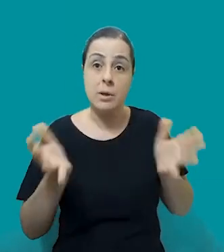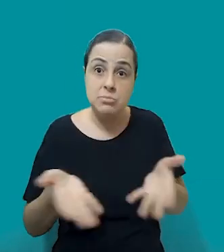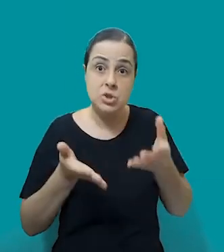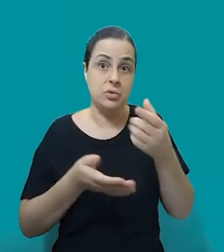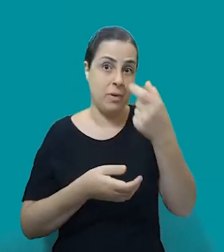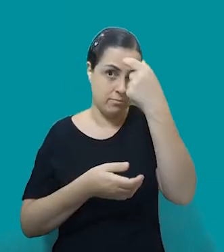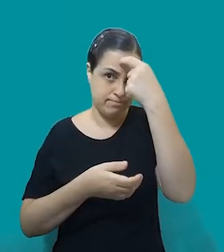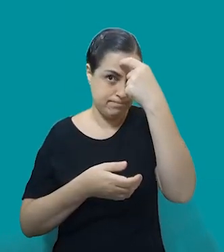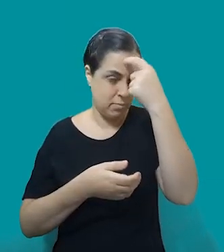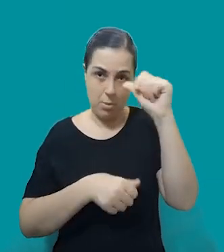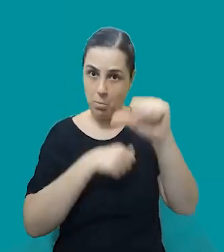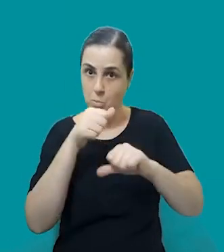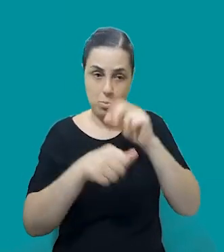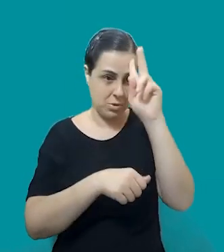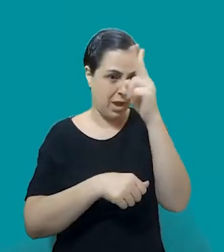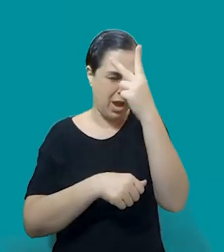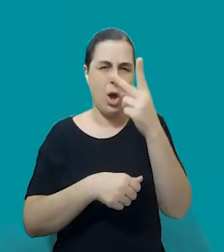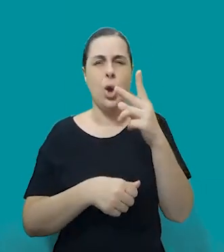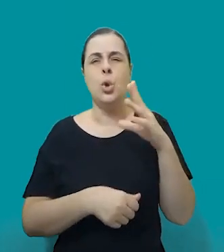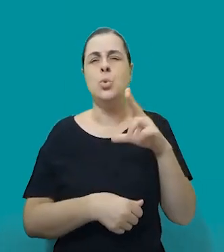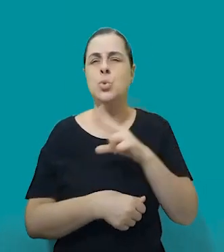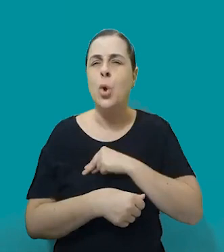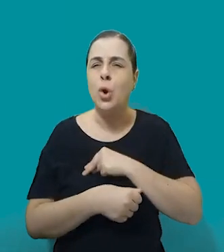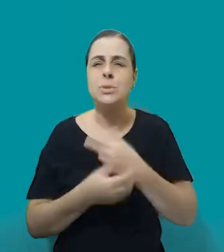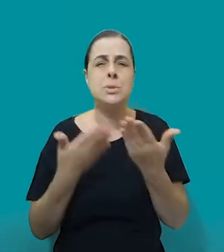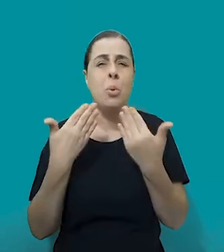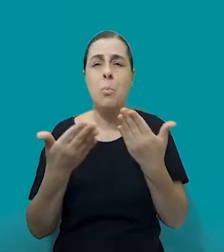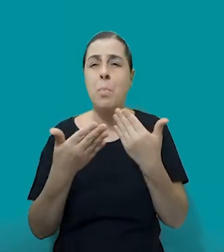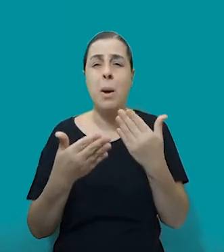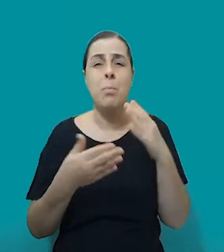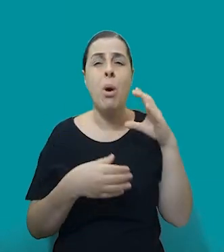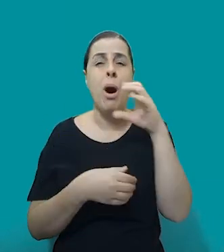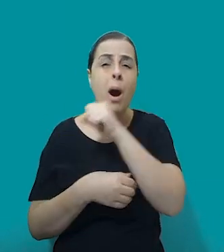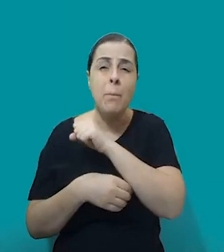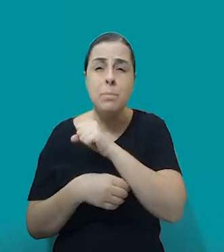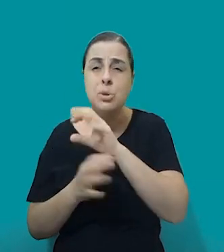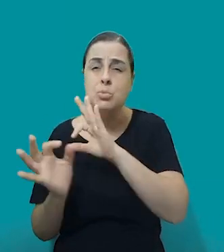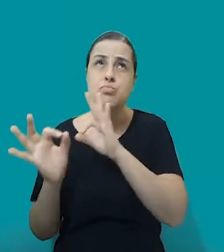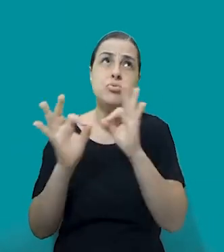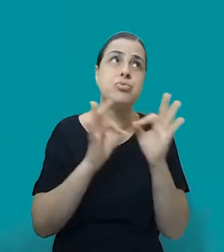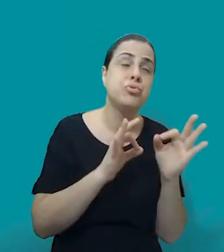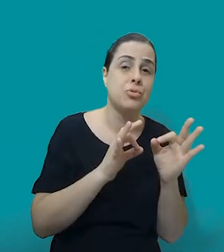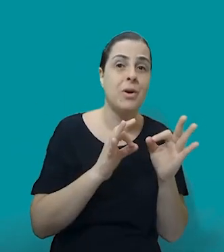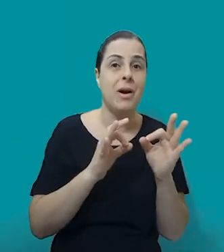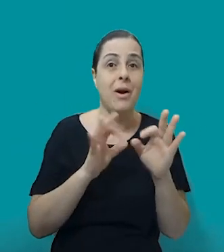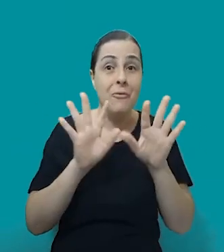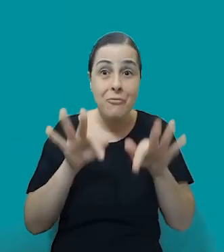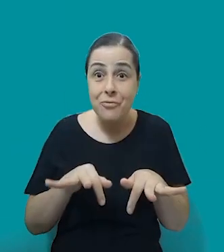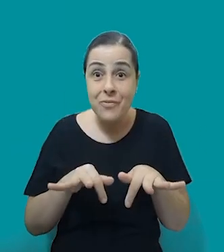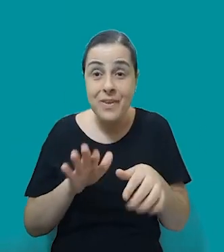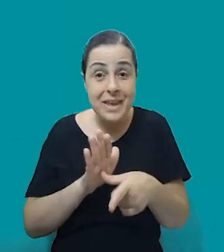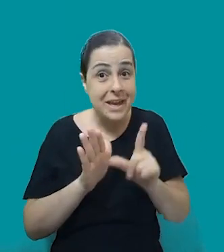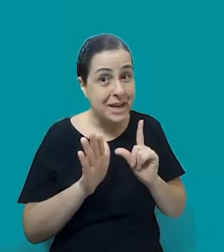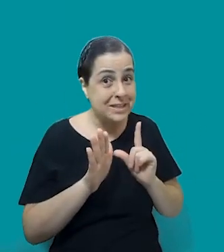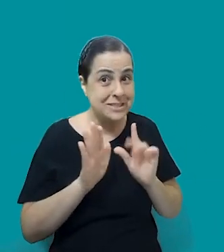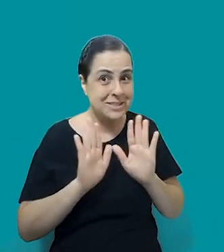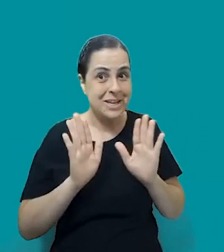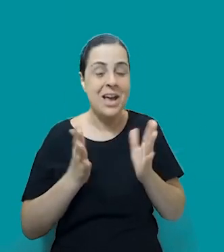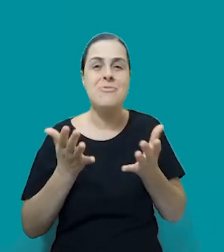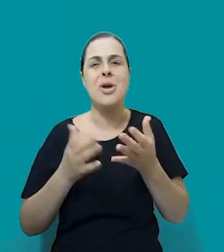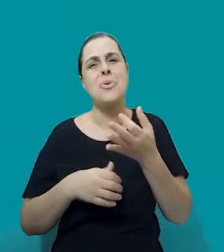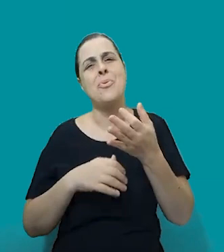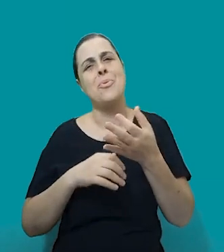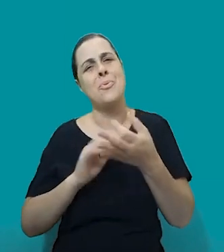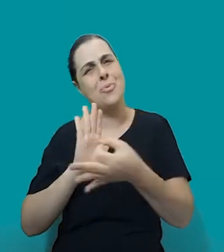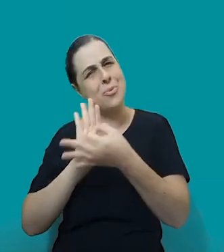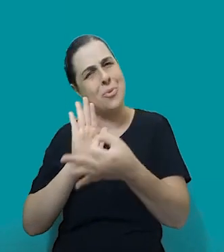Bom, infelizmente, nosso papo passou aqui muito rápido. E antes de encerrar, eu só queria fazer um comentário que talvez